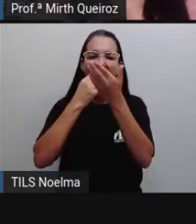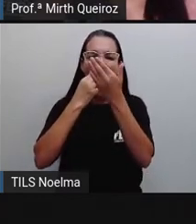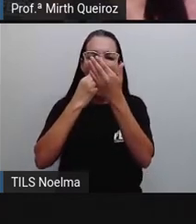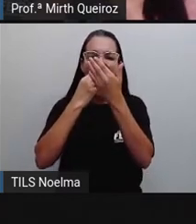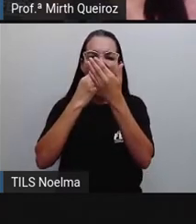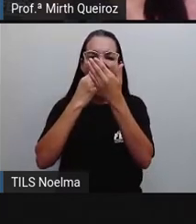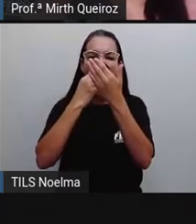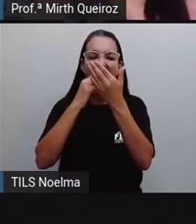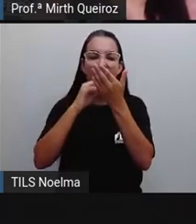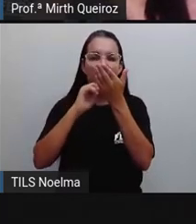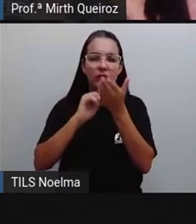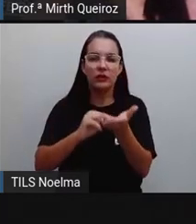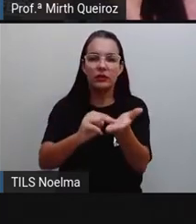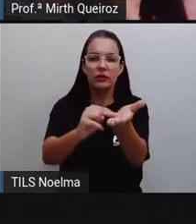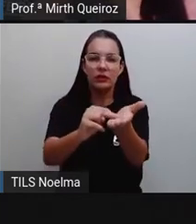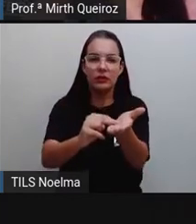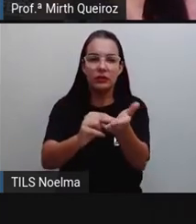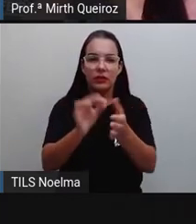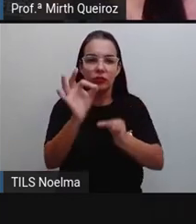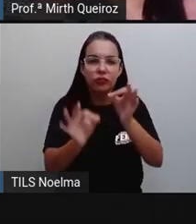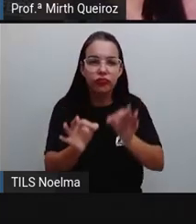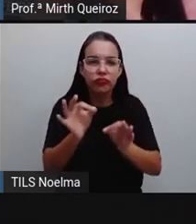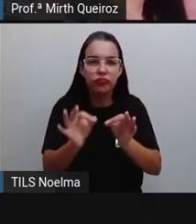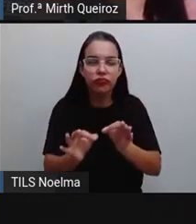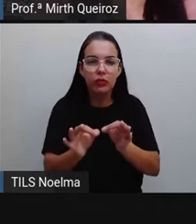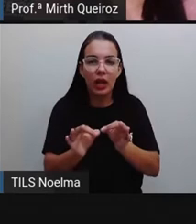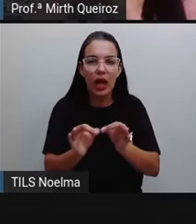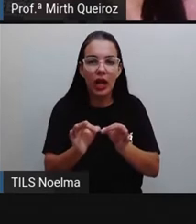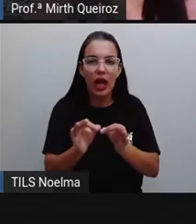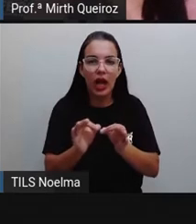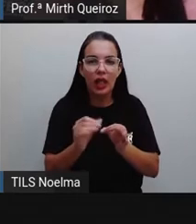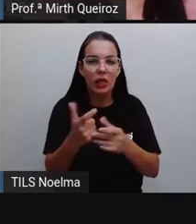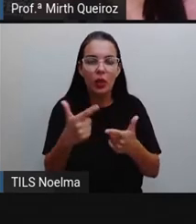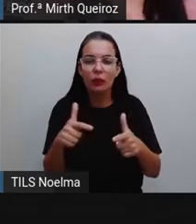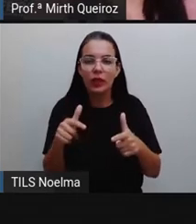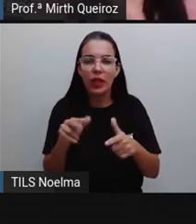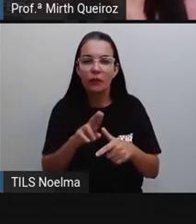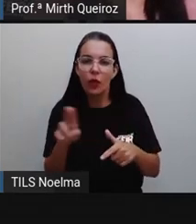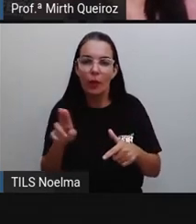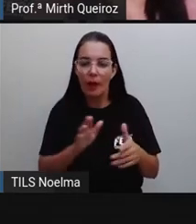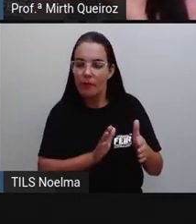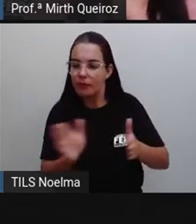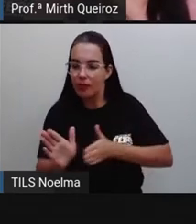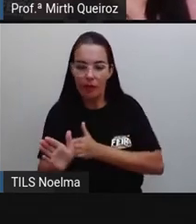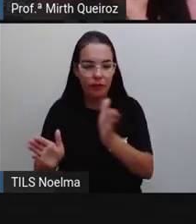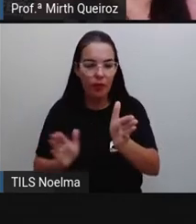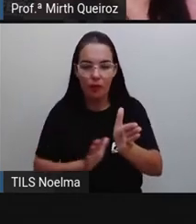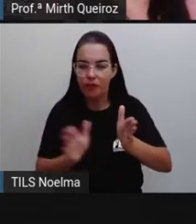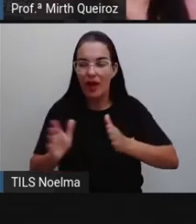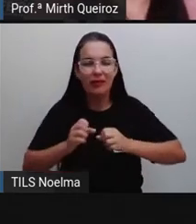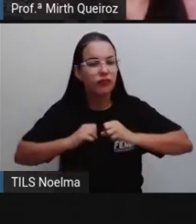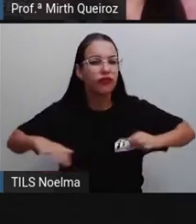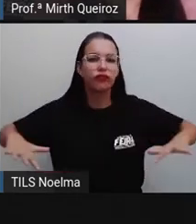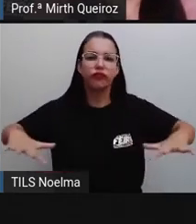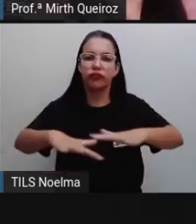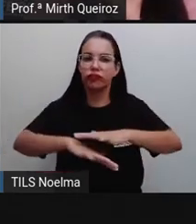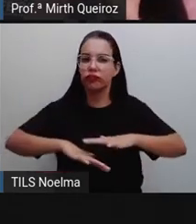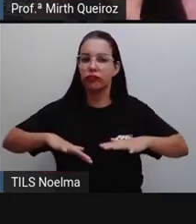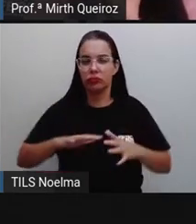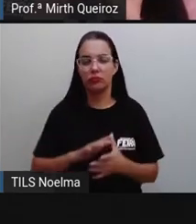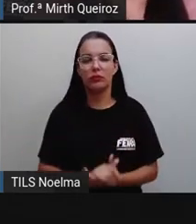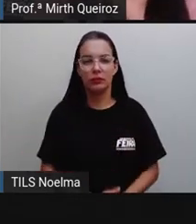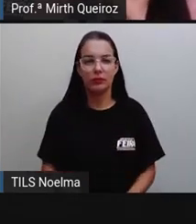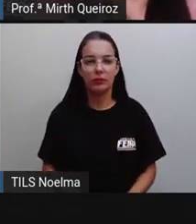distanciamento entre os interlocutores, que são as pessoas envolvidas naquela